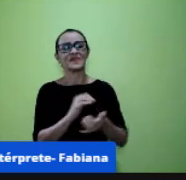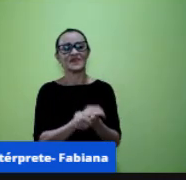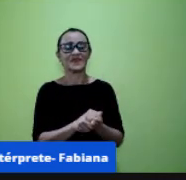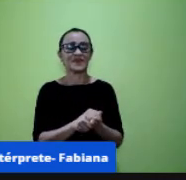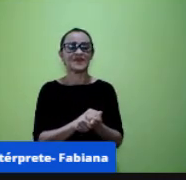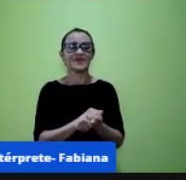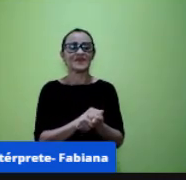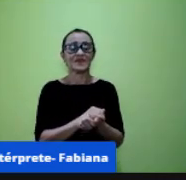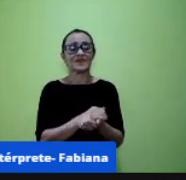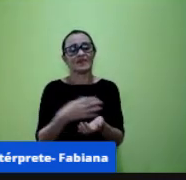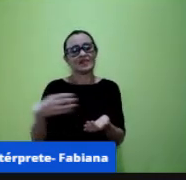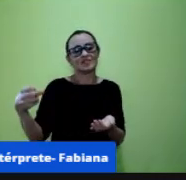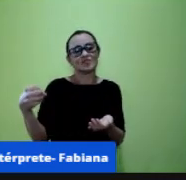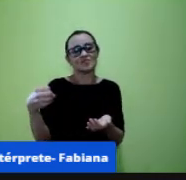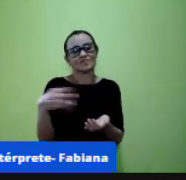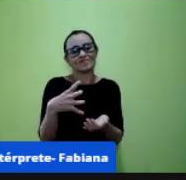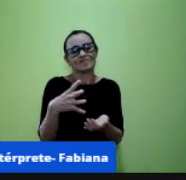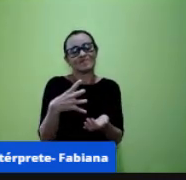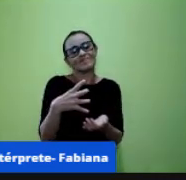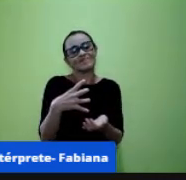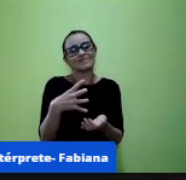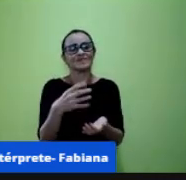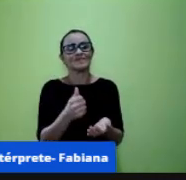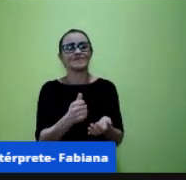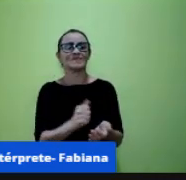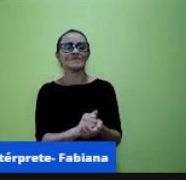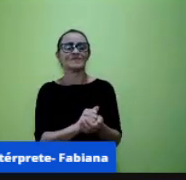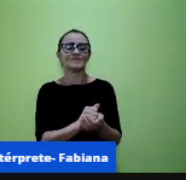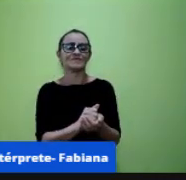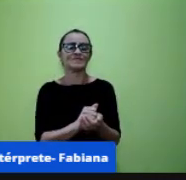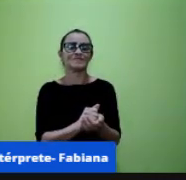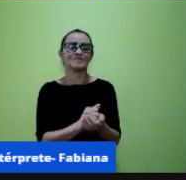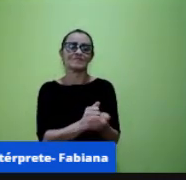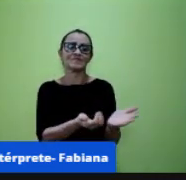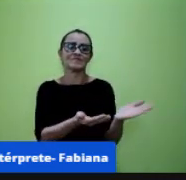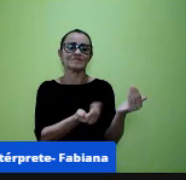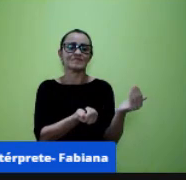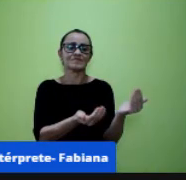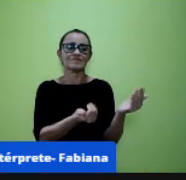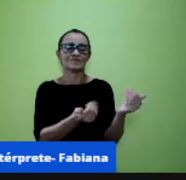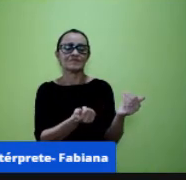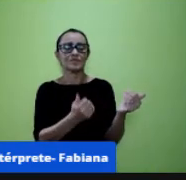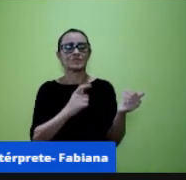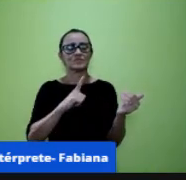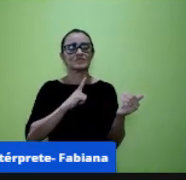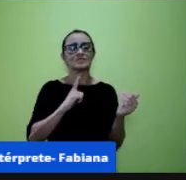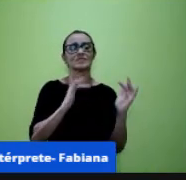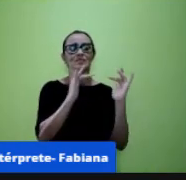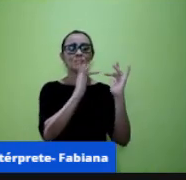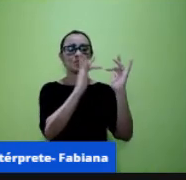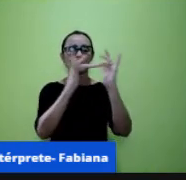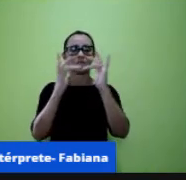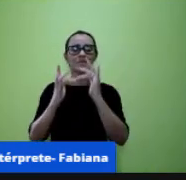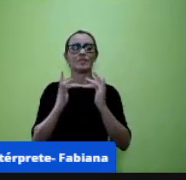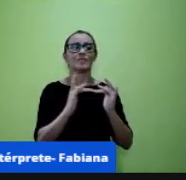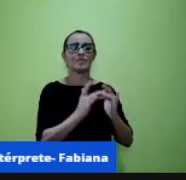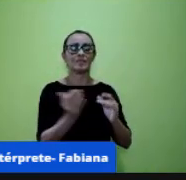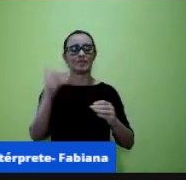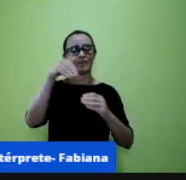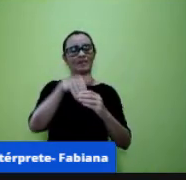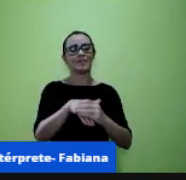geração que está aí nas salas de aula né que nós estamos tendo contato com na sala de aula né